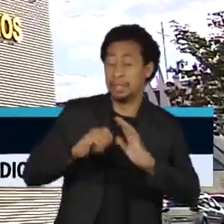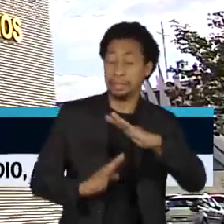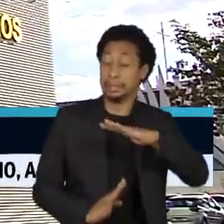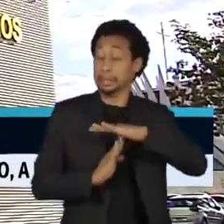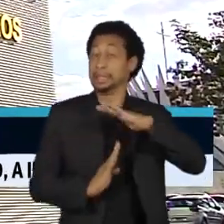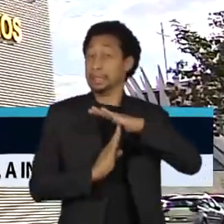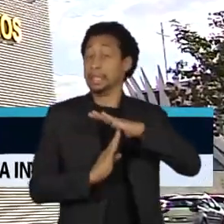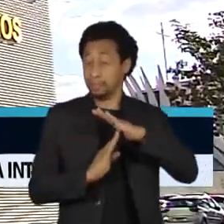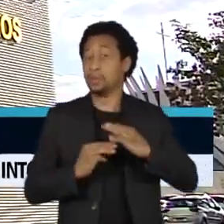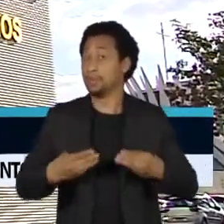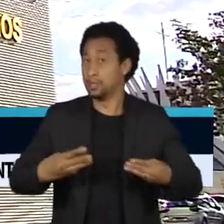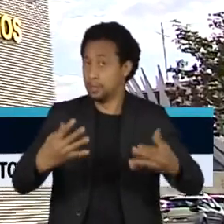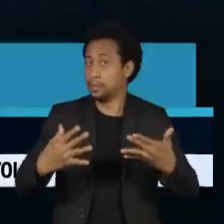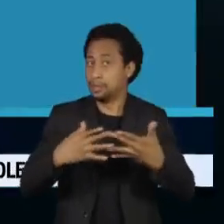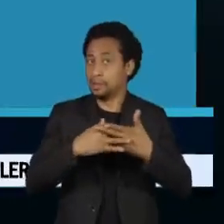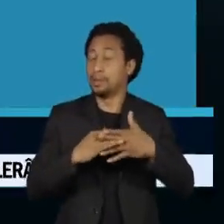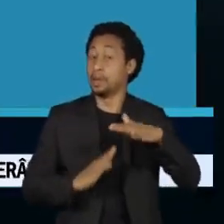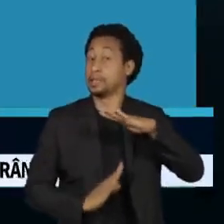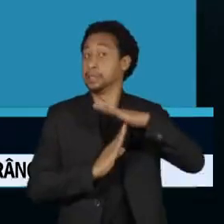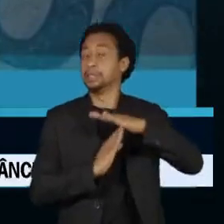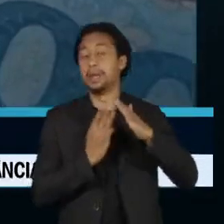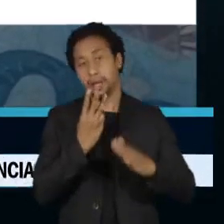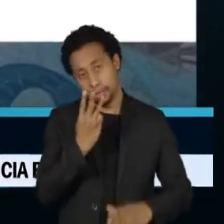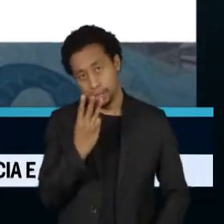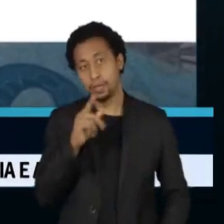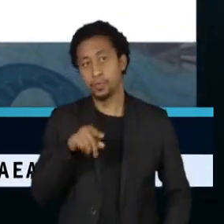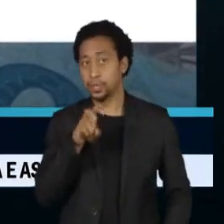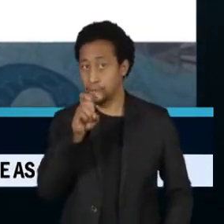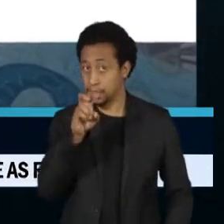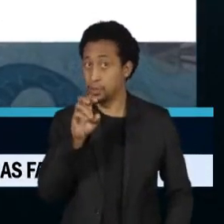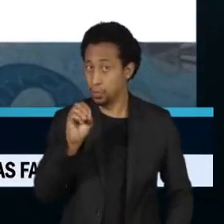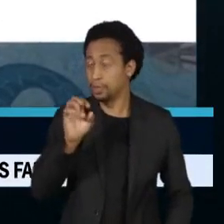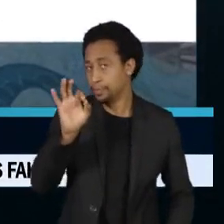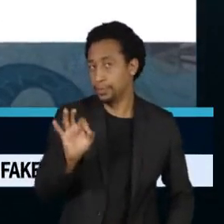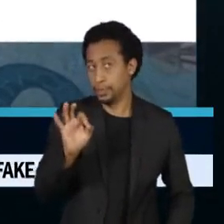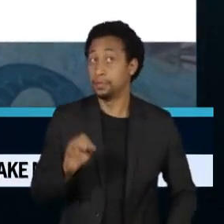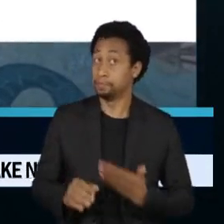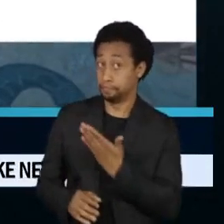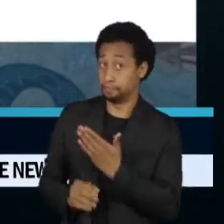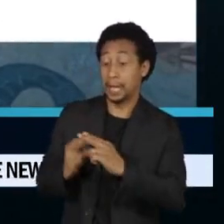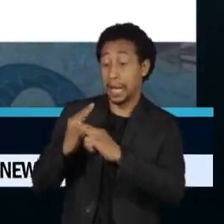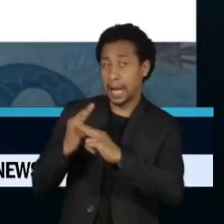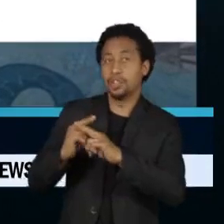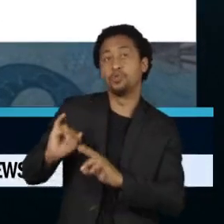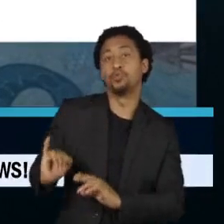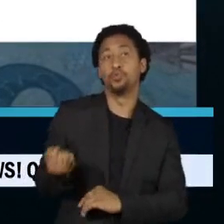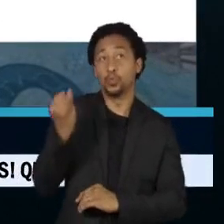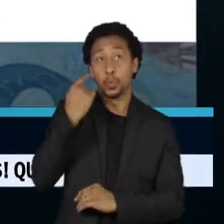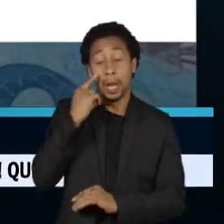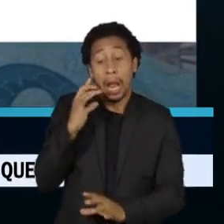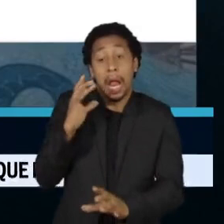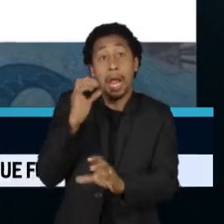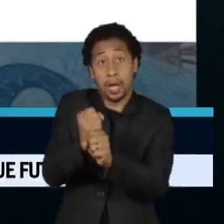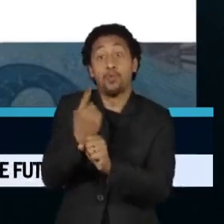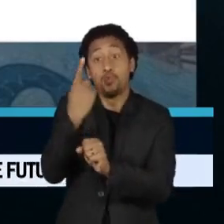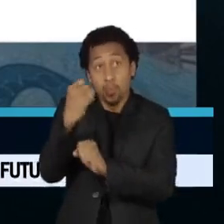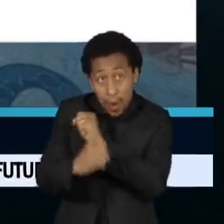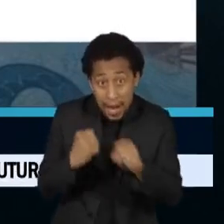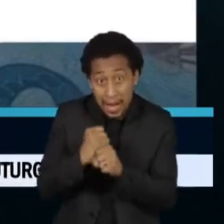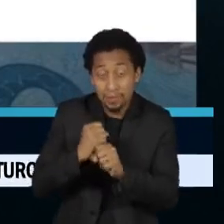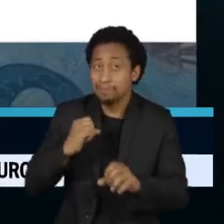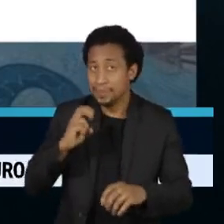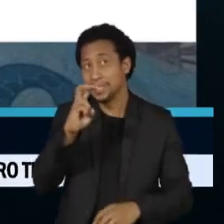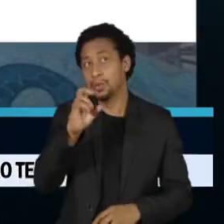fixado pelo Ministério da Cidadania. O Jornal da Cultura já mostrou que os juros da Caixa anualizados dão mais de 50% ao ano.